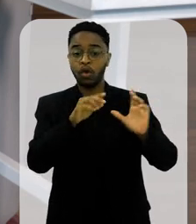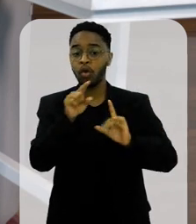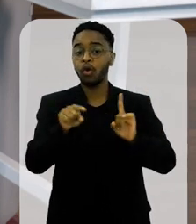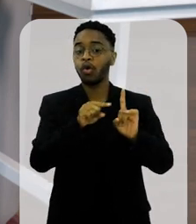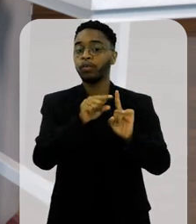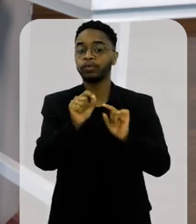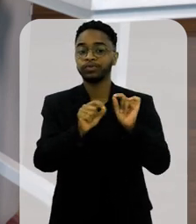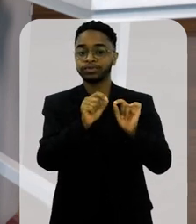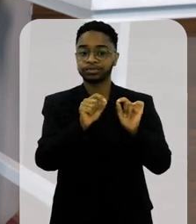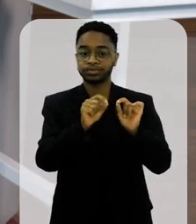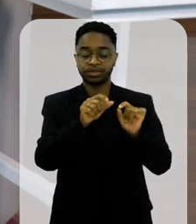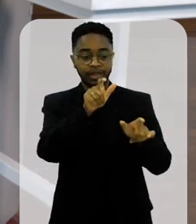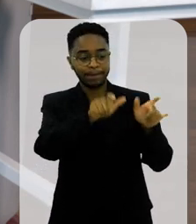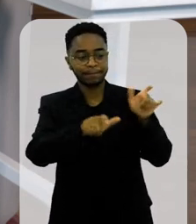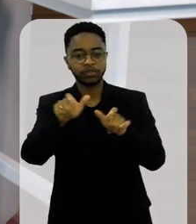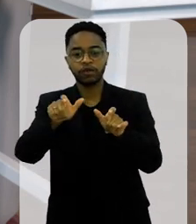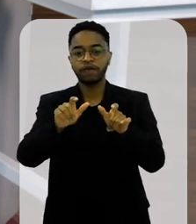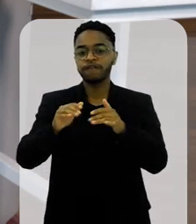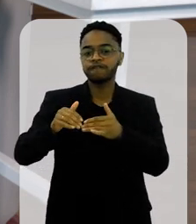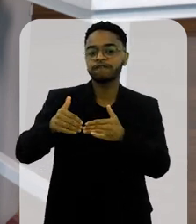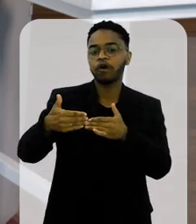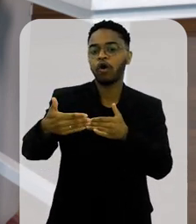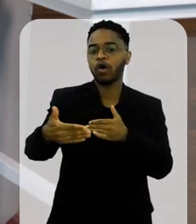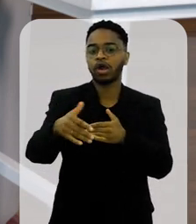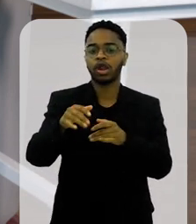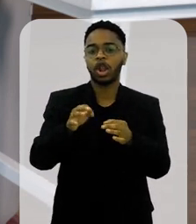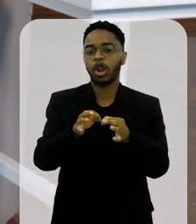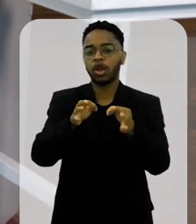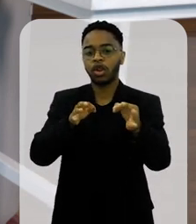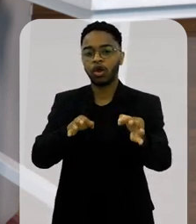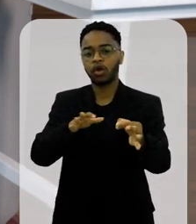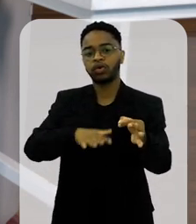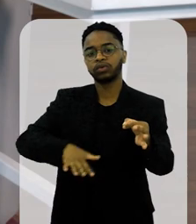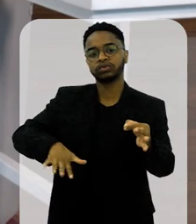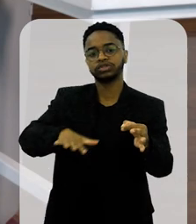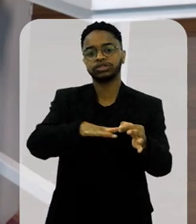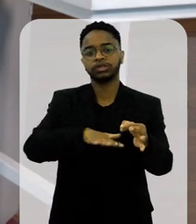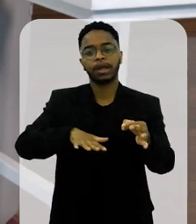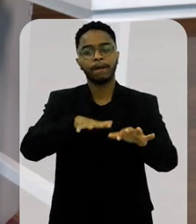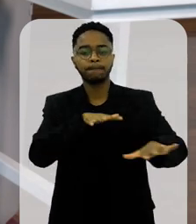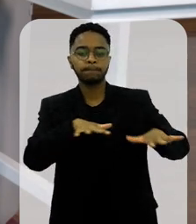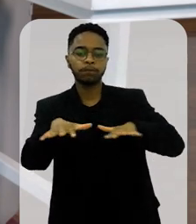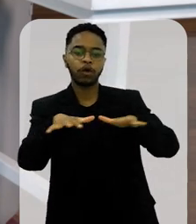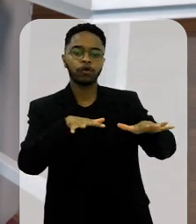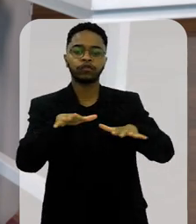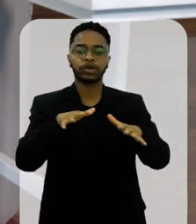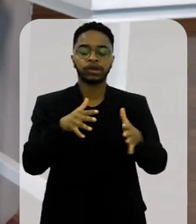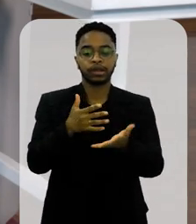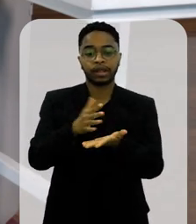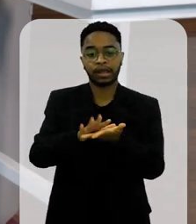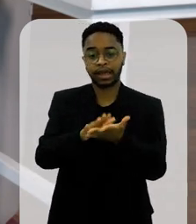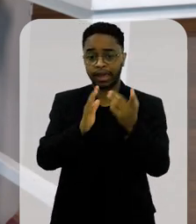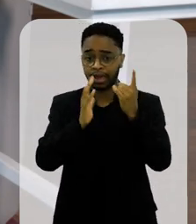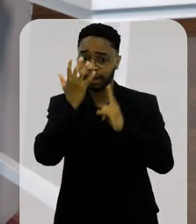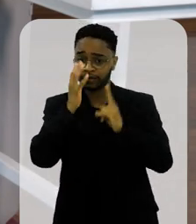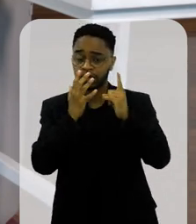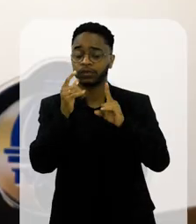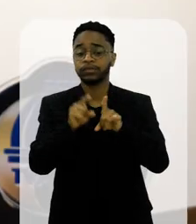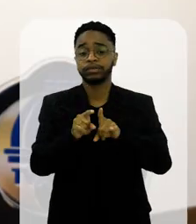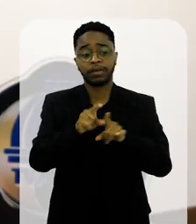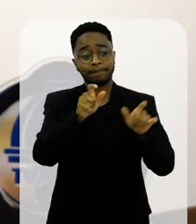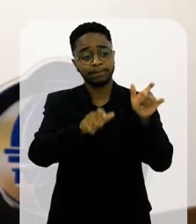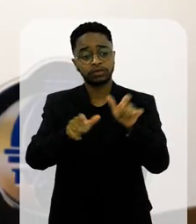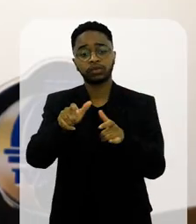o público mesmo, aquele que está lá fora, que está distante desse burburinho do Carnaval. E esse